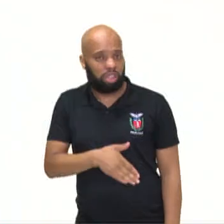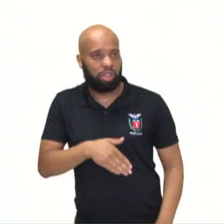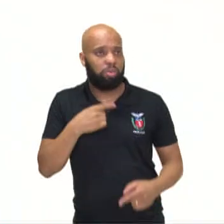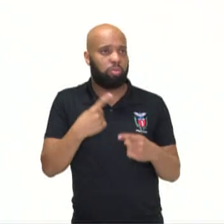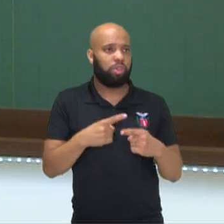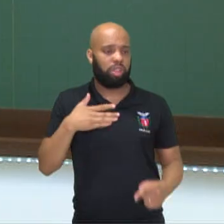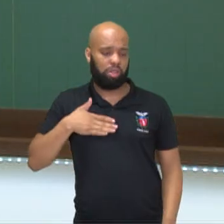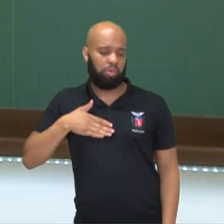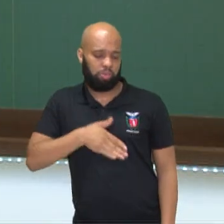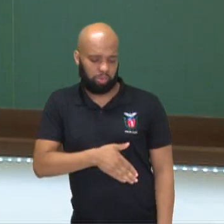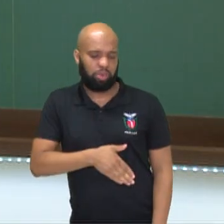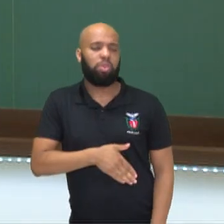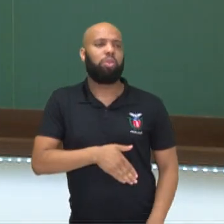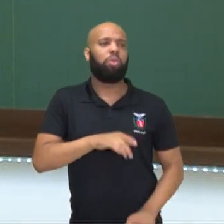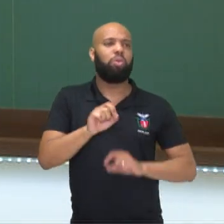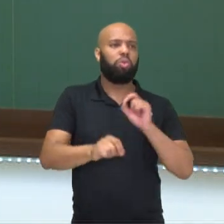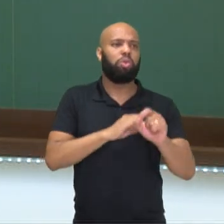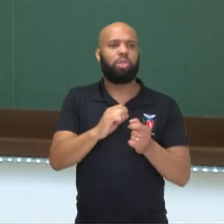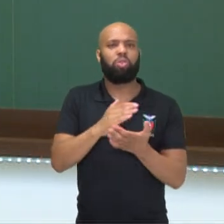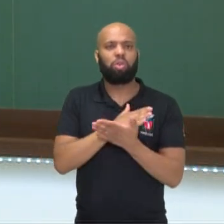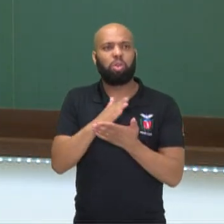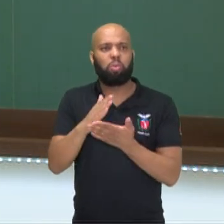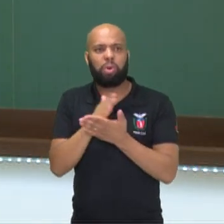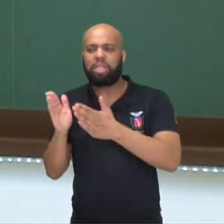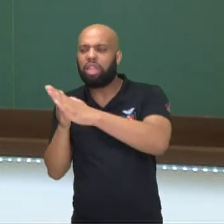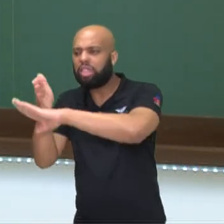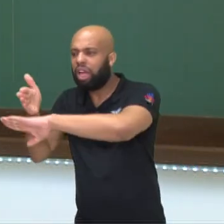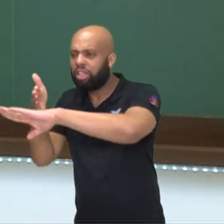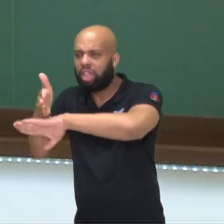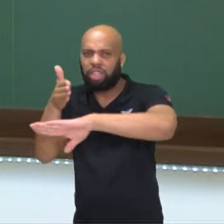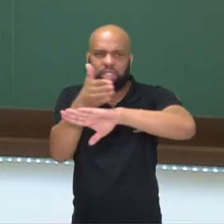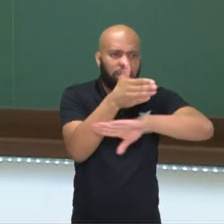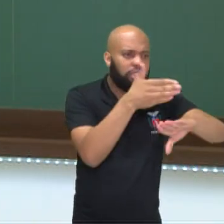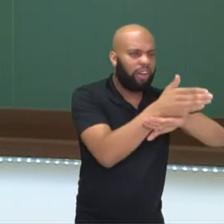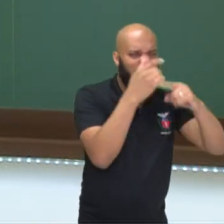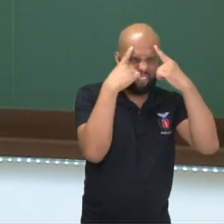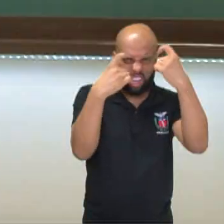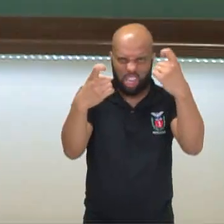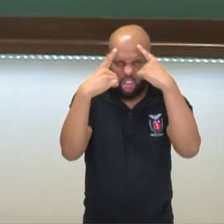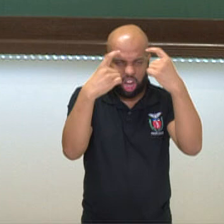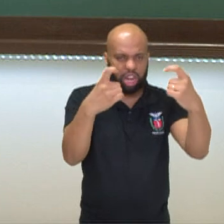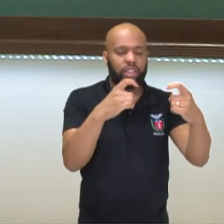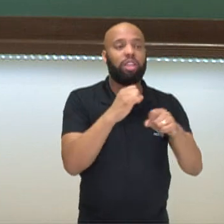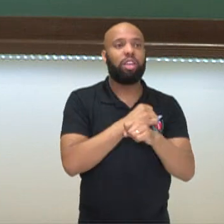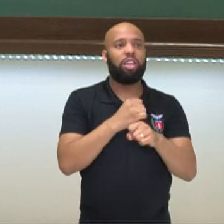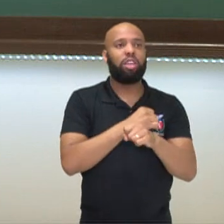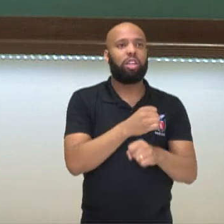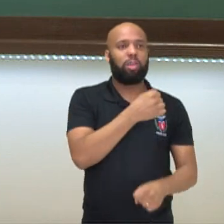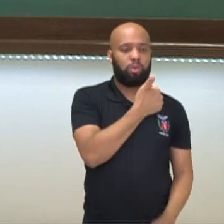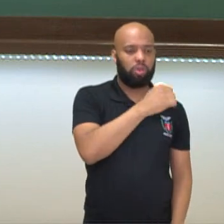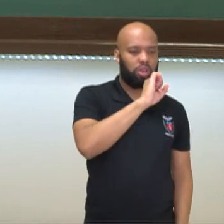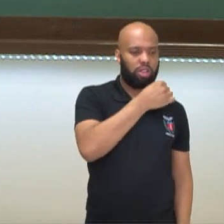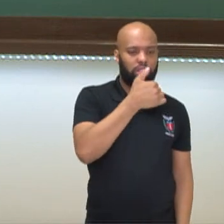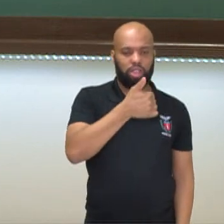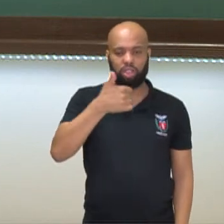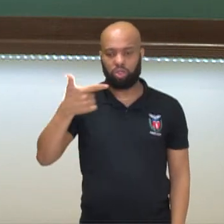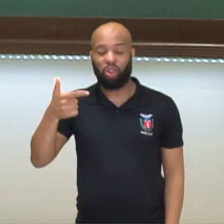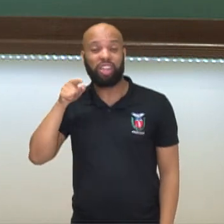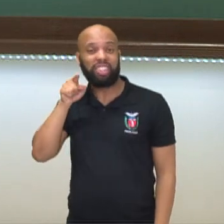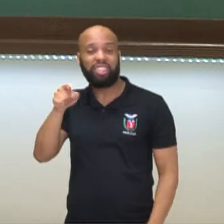porque o Napoleão Bonaparte vai começar a invadir muitos locais e ser bastante violento. Em 1812, ele é